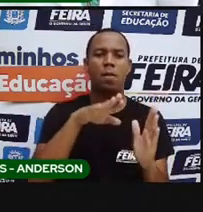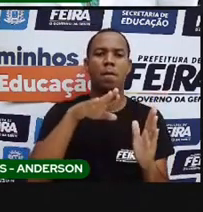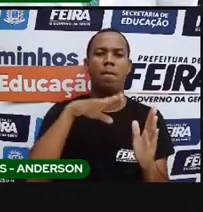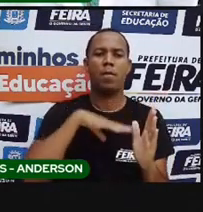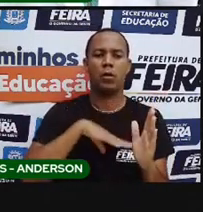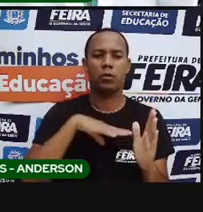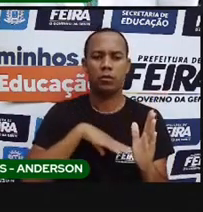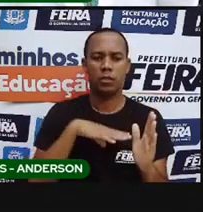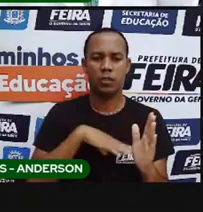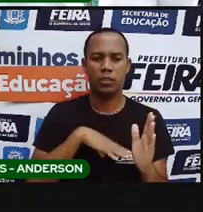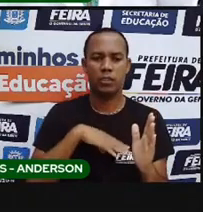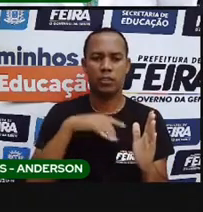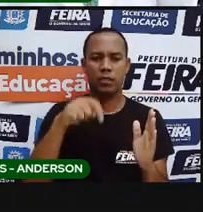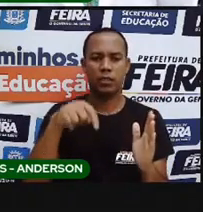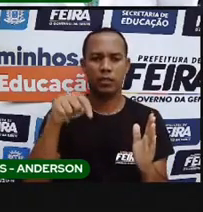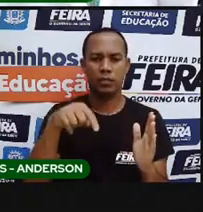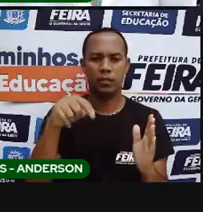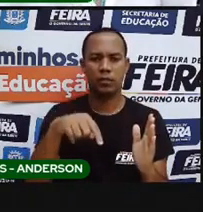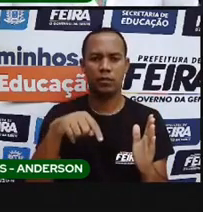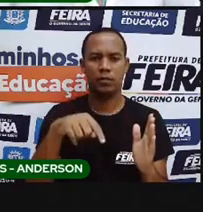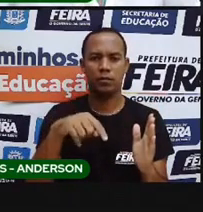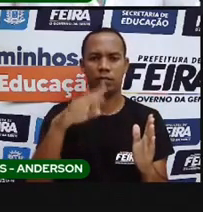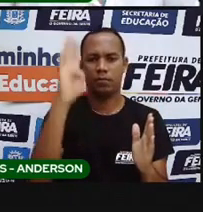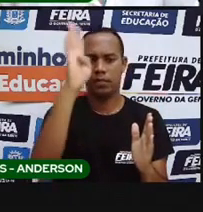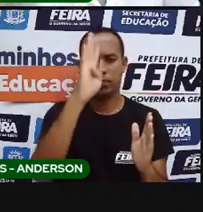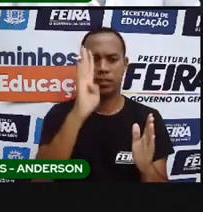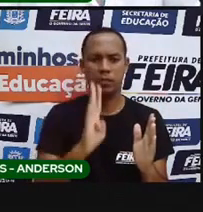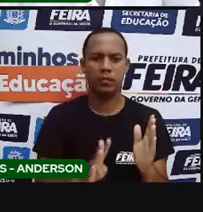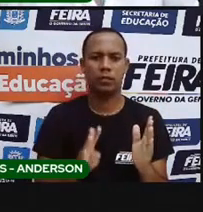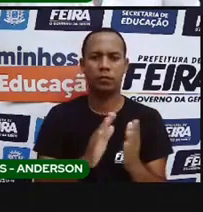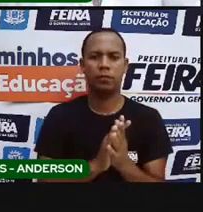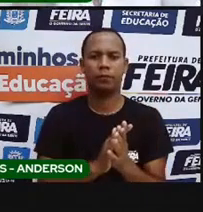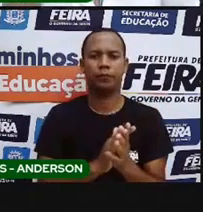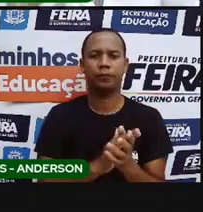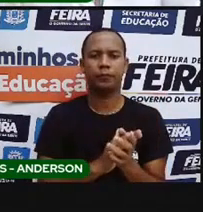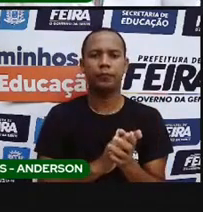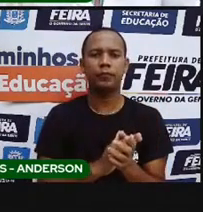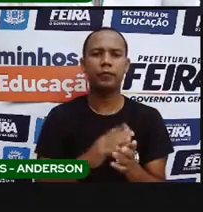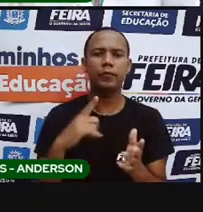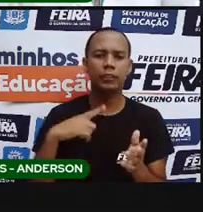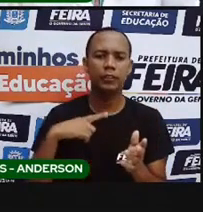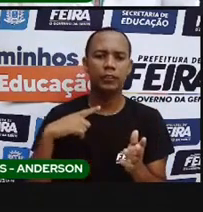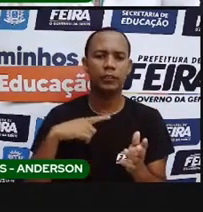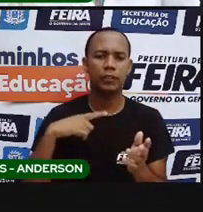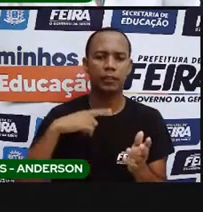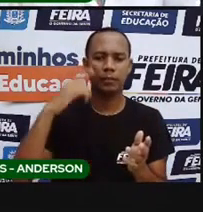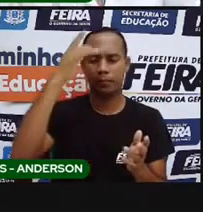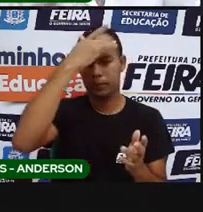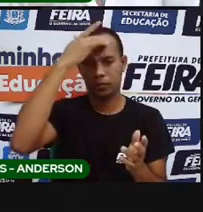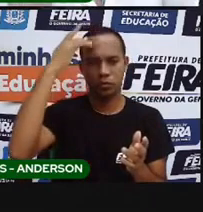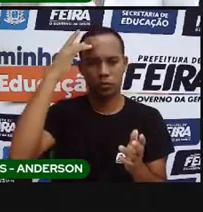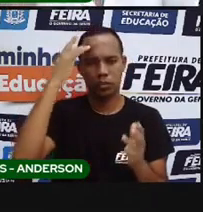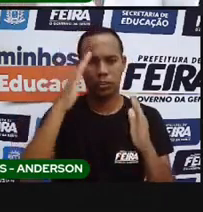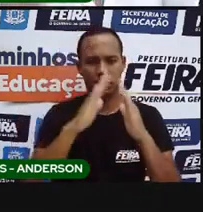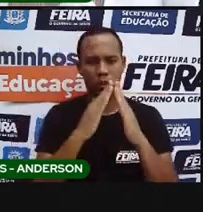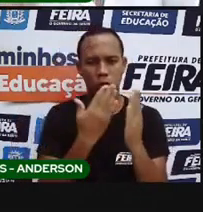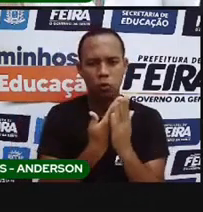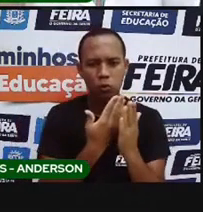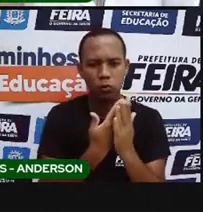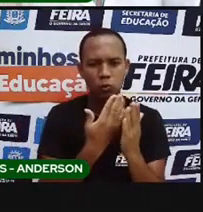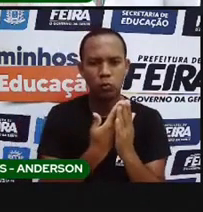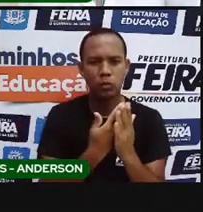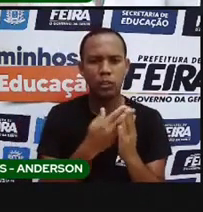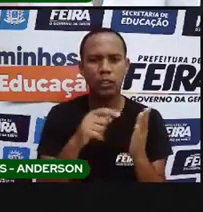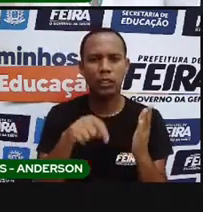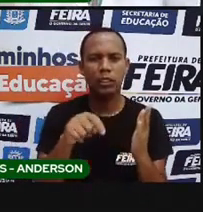na aula de linguagem, que existe a possibilidade, e que alguns historiadores, pessoas que estudam sobre esse assunto, de que essa